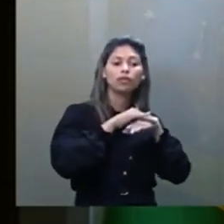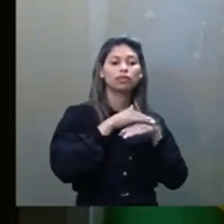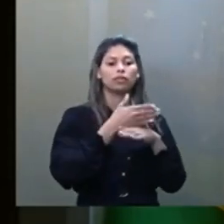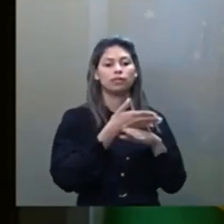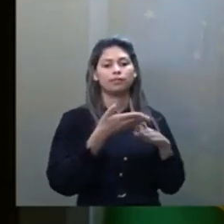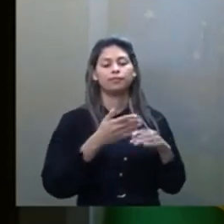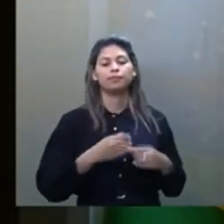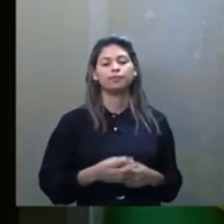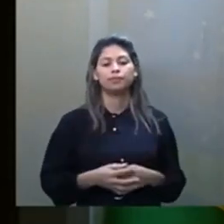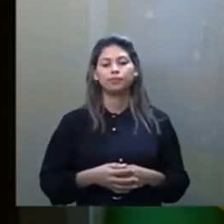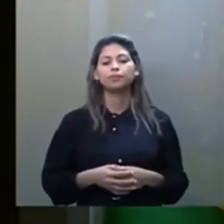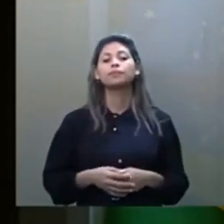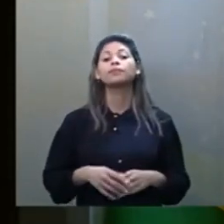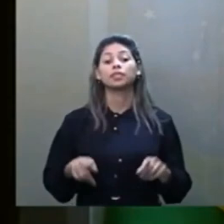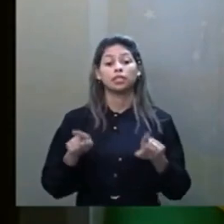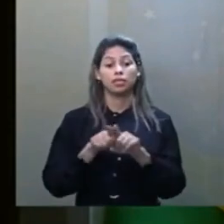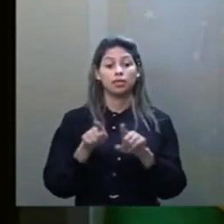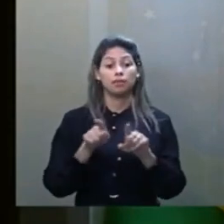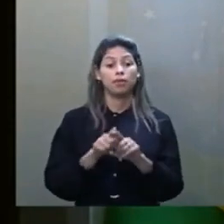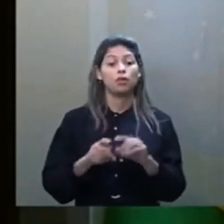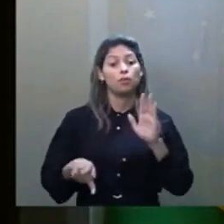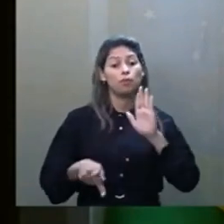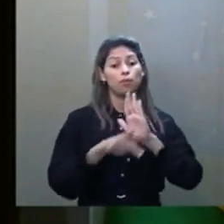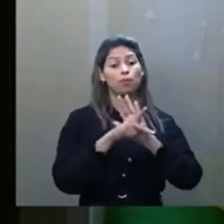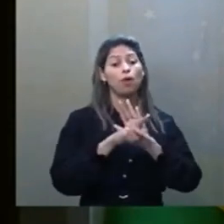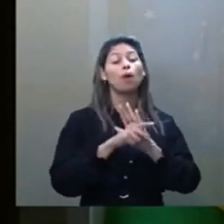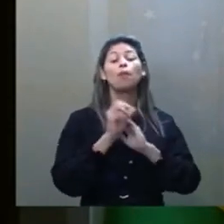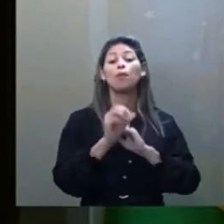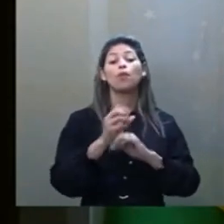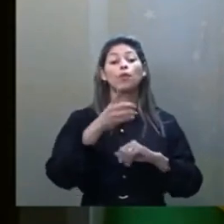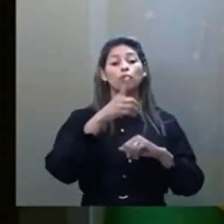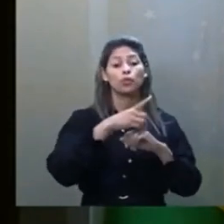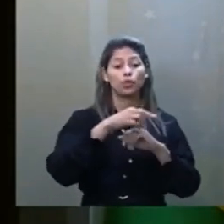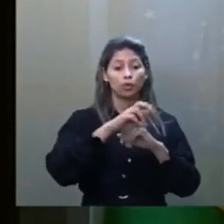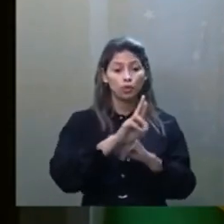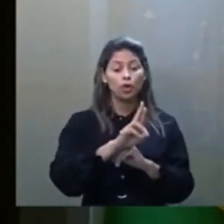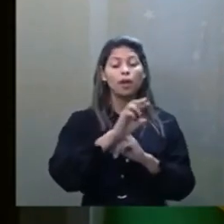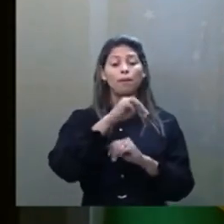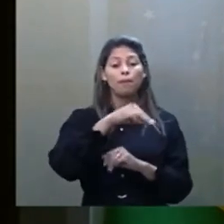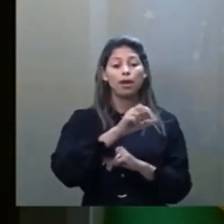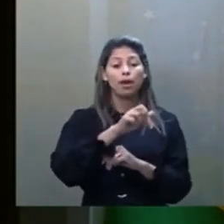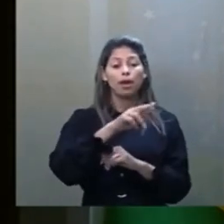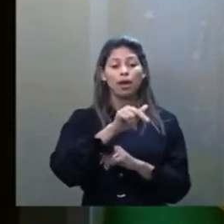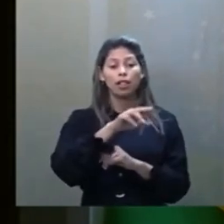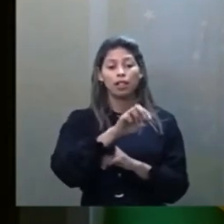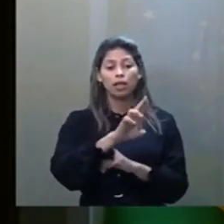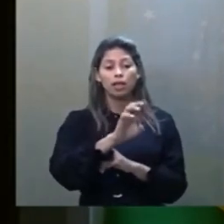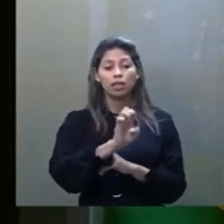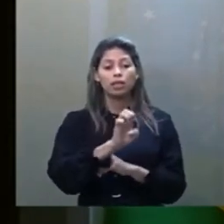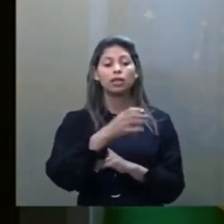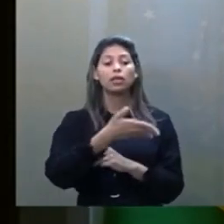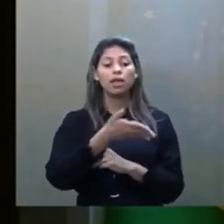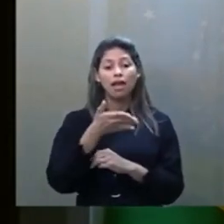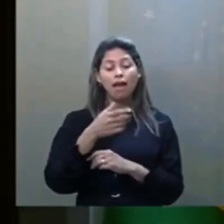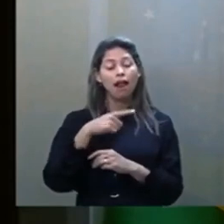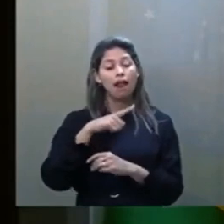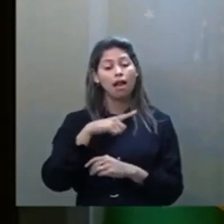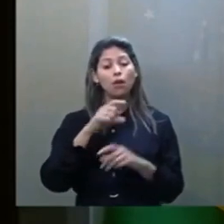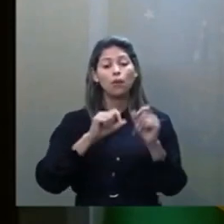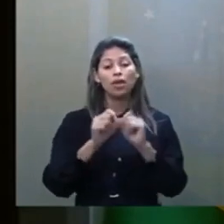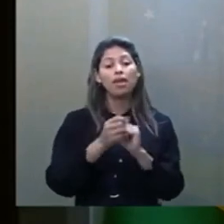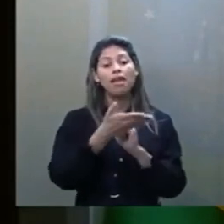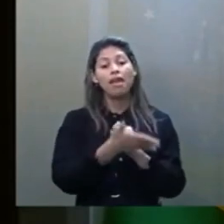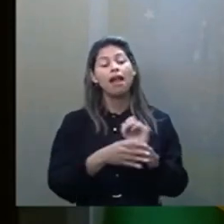tá, pessoal? E a própria doutora Marlene Nobre, essa grande trabalhadora em defesa da vida, foi presidente da Associação Médico Espírita do Brasil